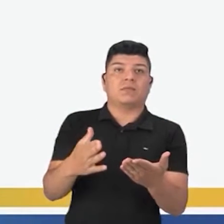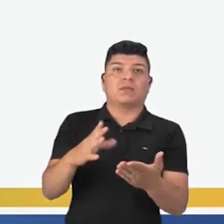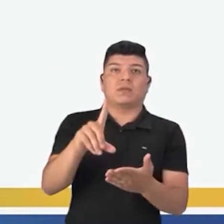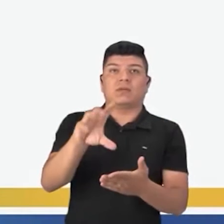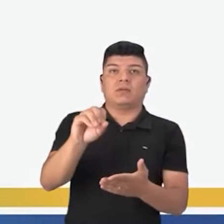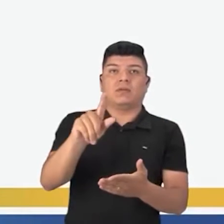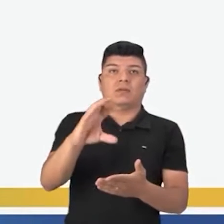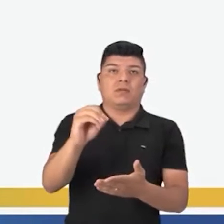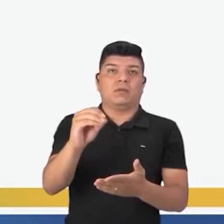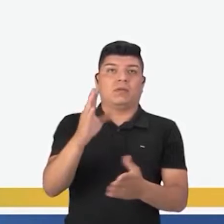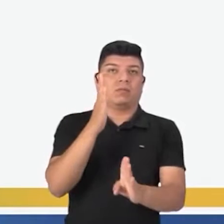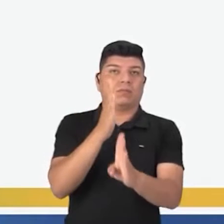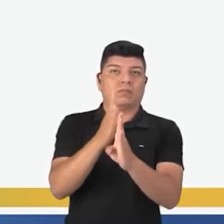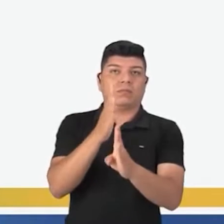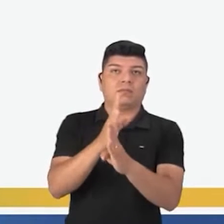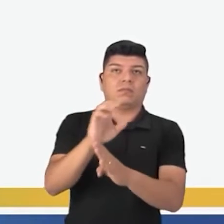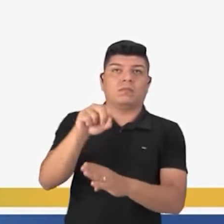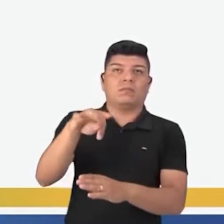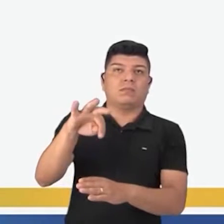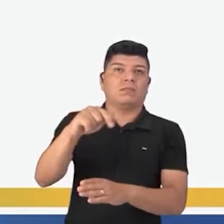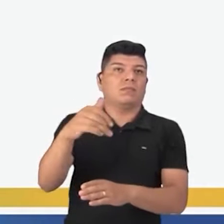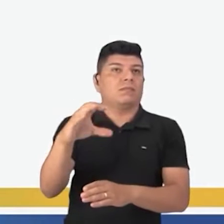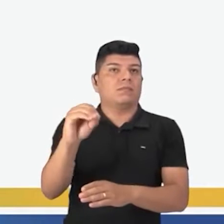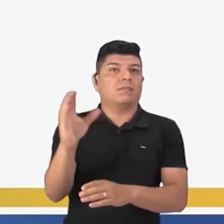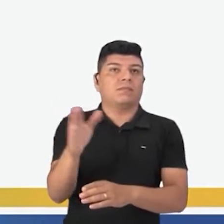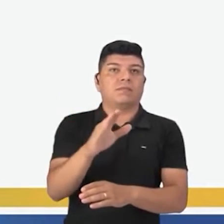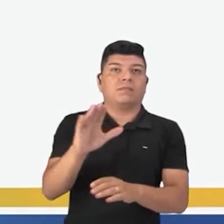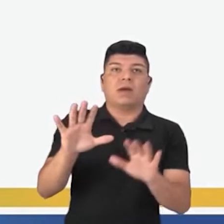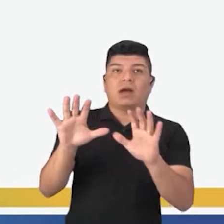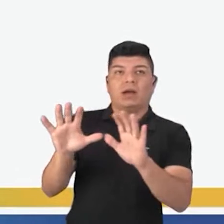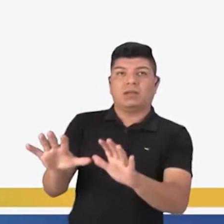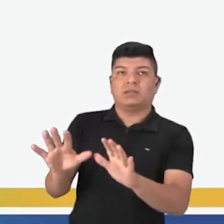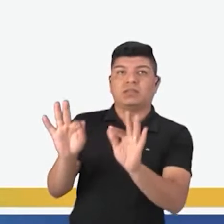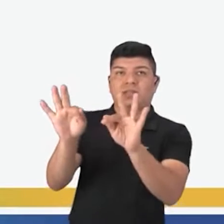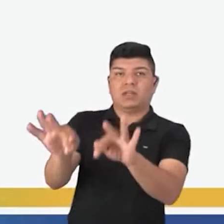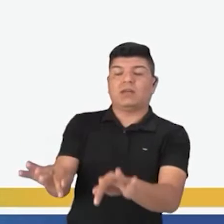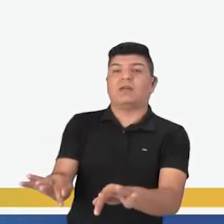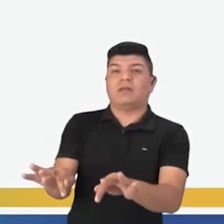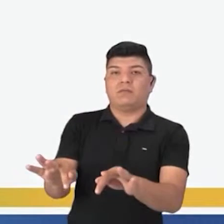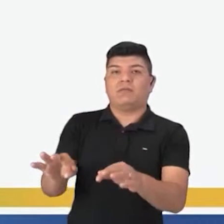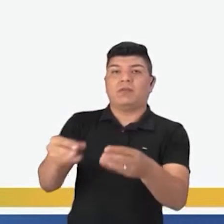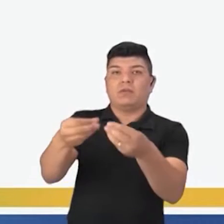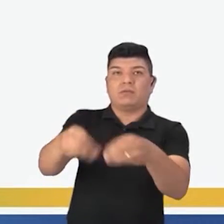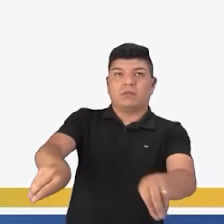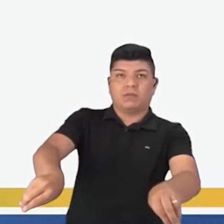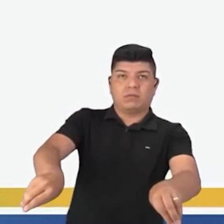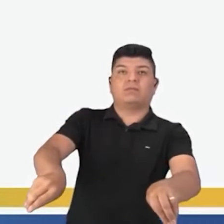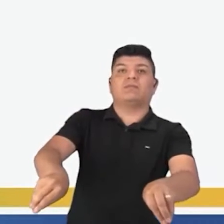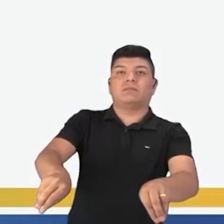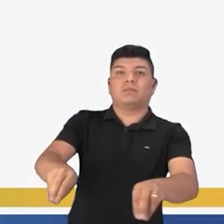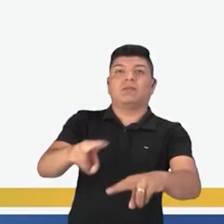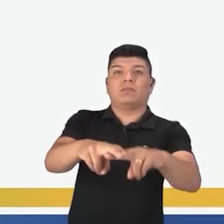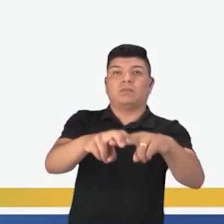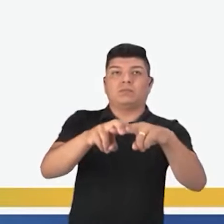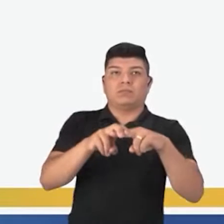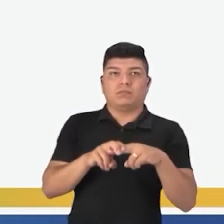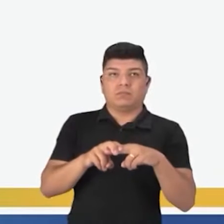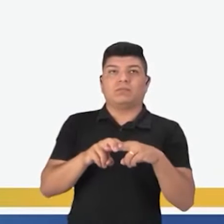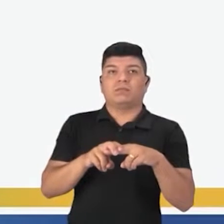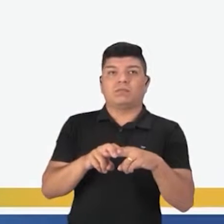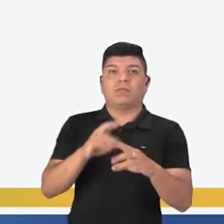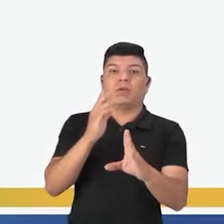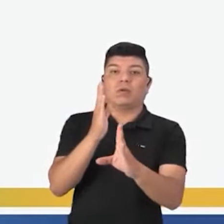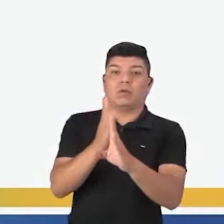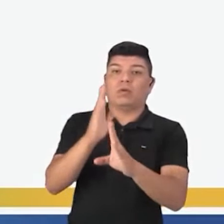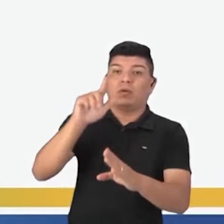Logo, portanto, então, assim, enfim, consequentemente,